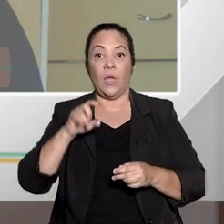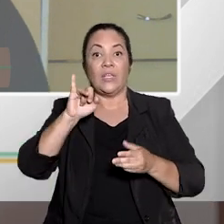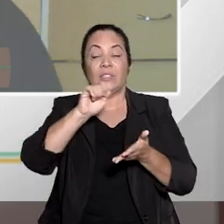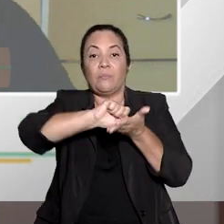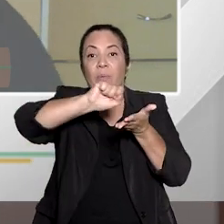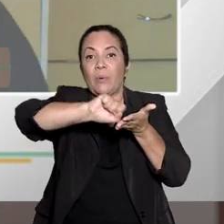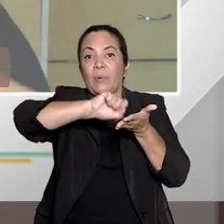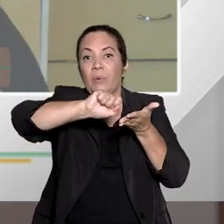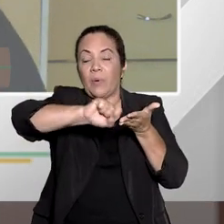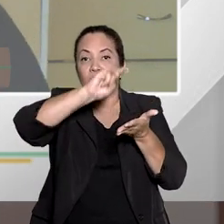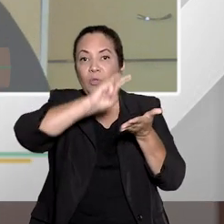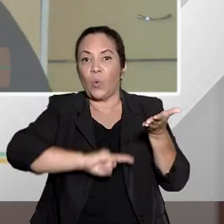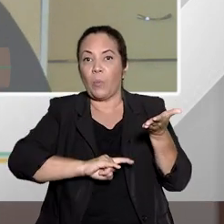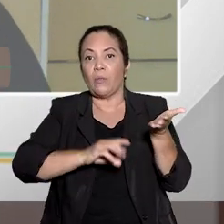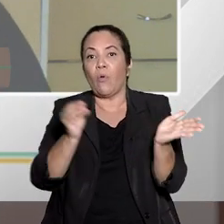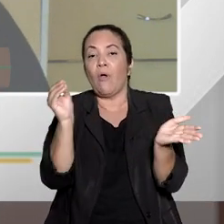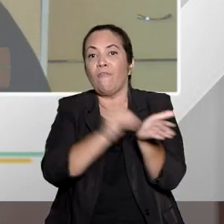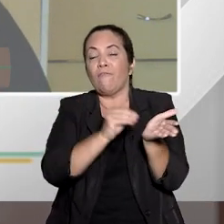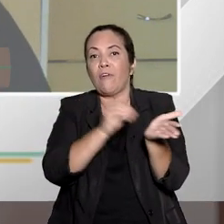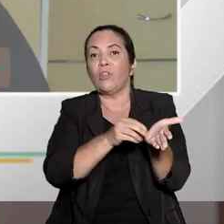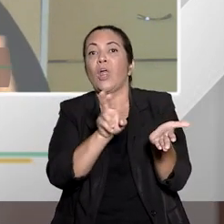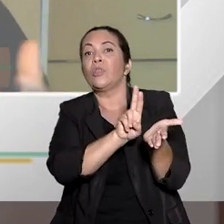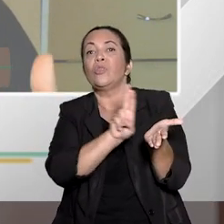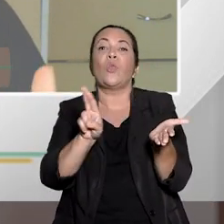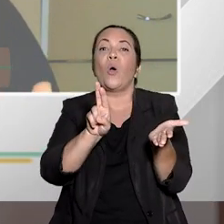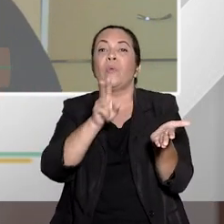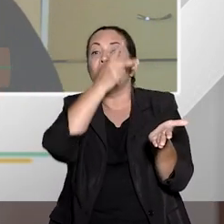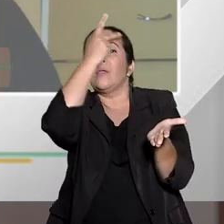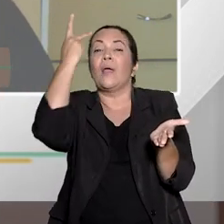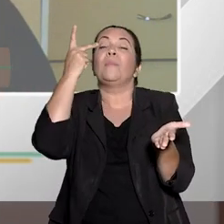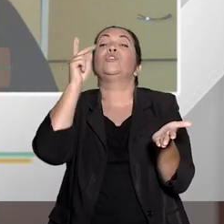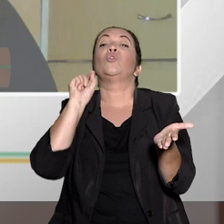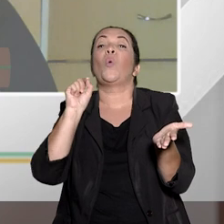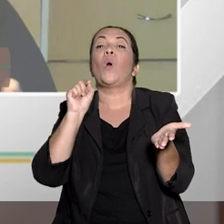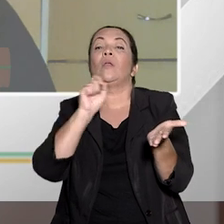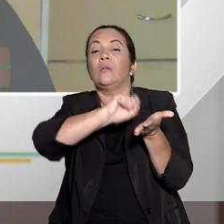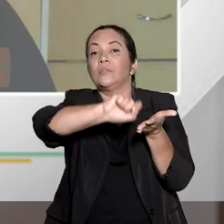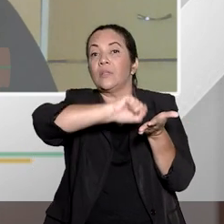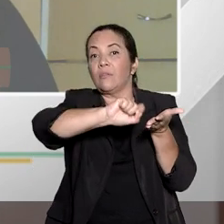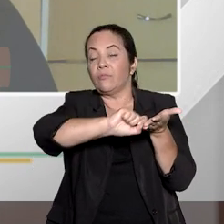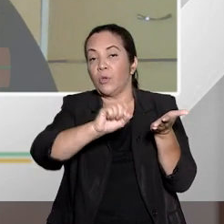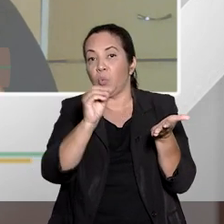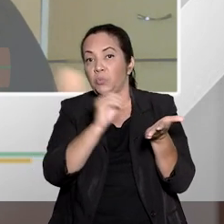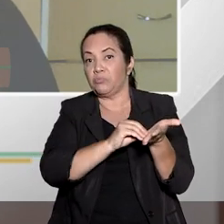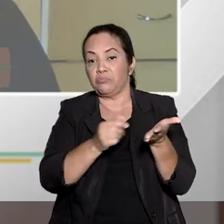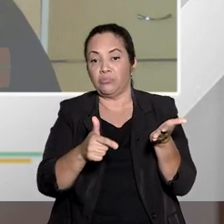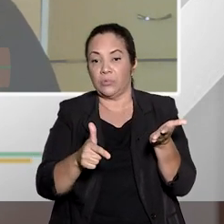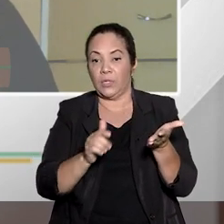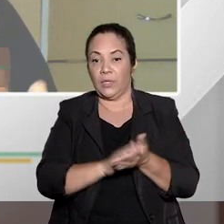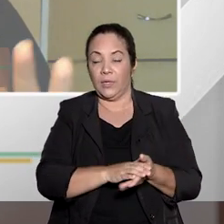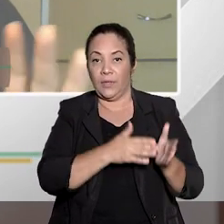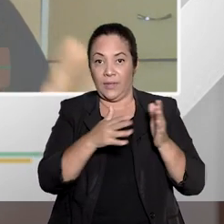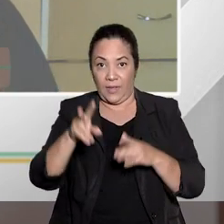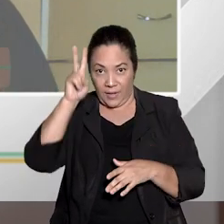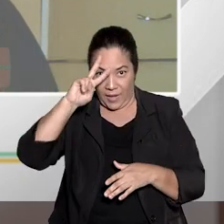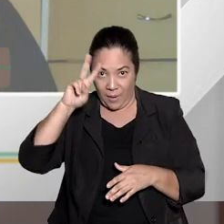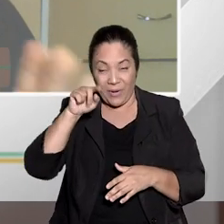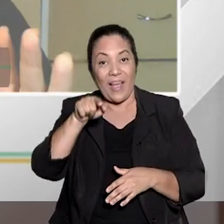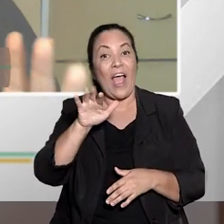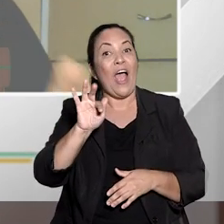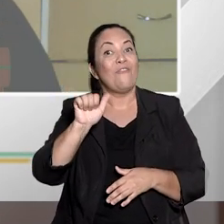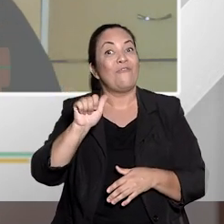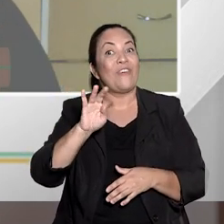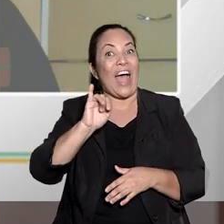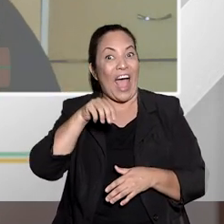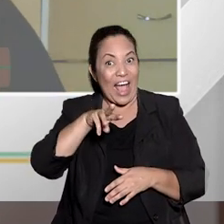identificado, ele passa por uma, usando ali um pouquinho das aulas do Aragona, e aliás, Fátima, você é daquela aluna prodígio,